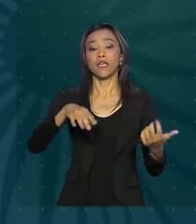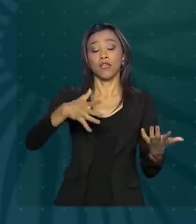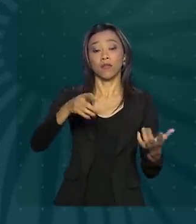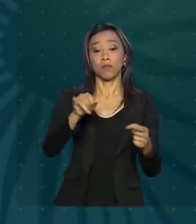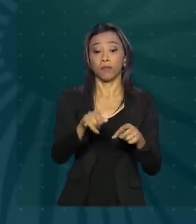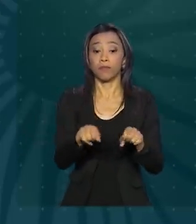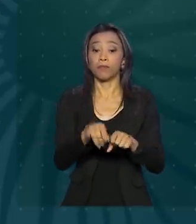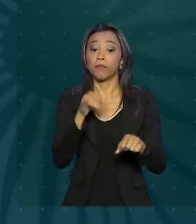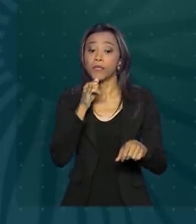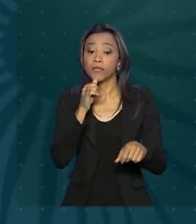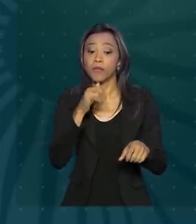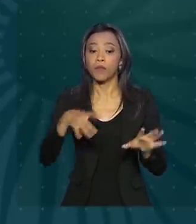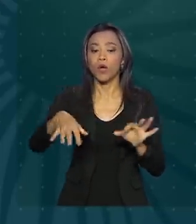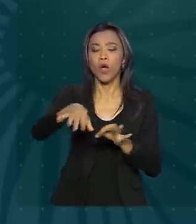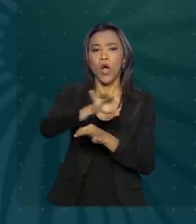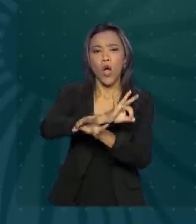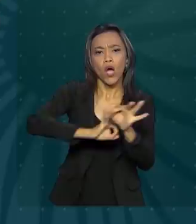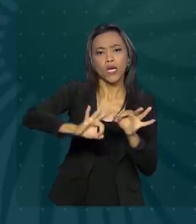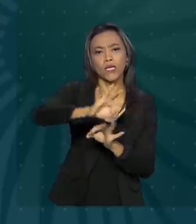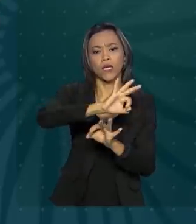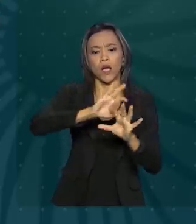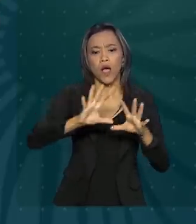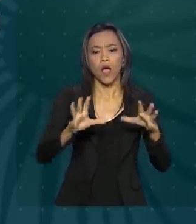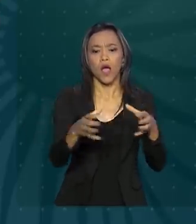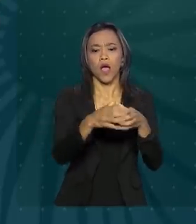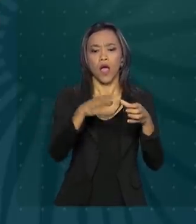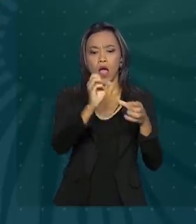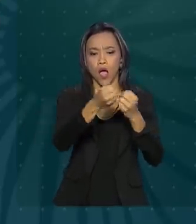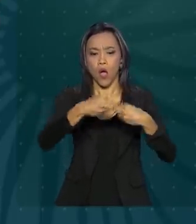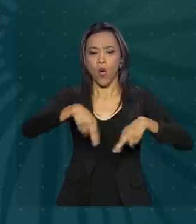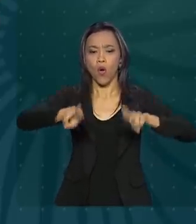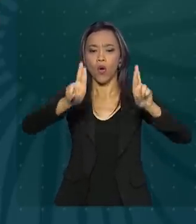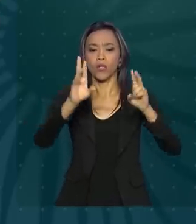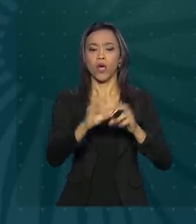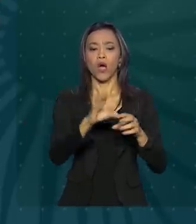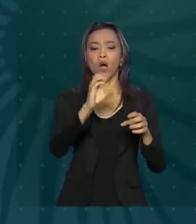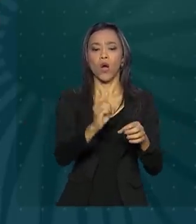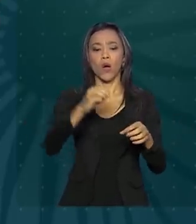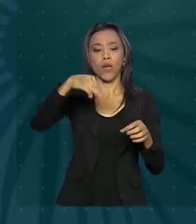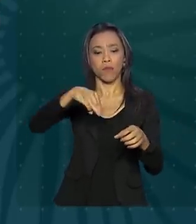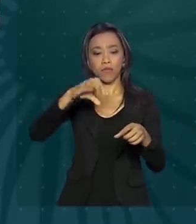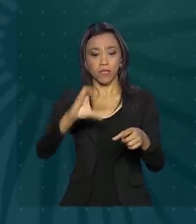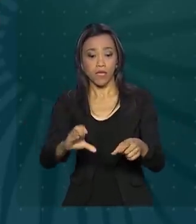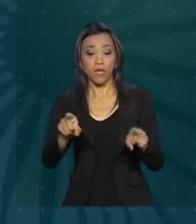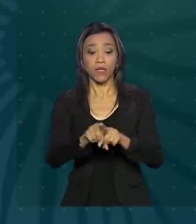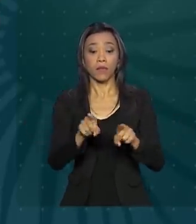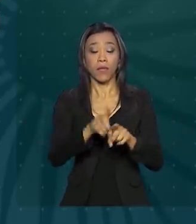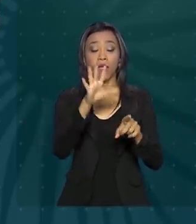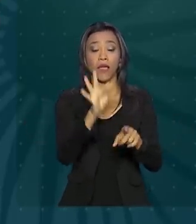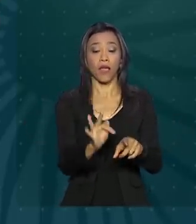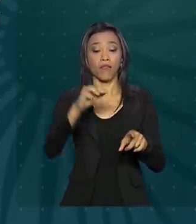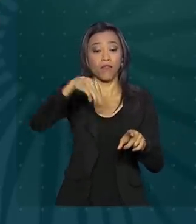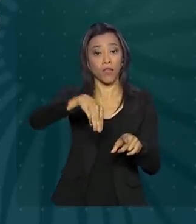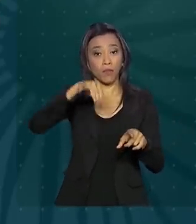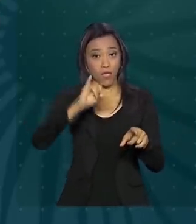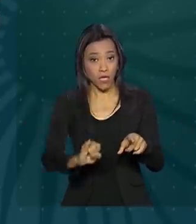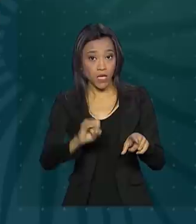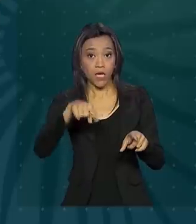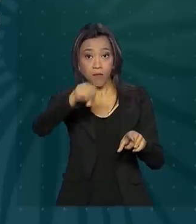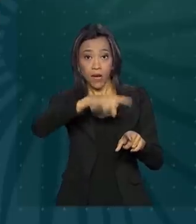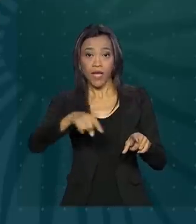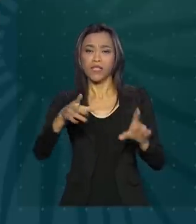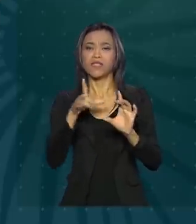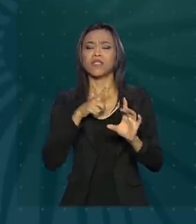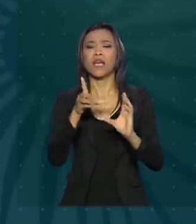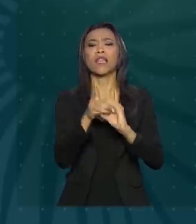como a ONU e seu Conselho de Segurança, a OMC e o FMI, tornando-os mais democráticos e